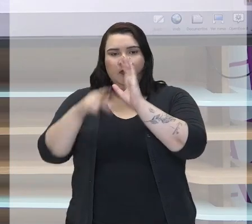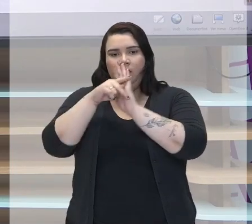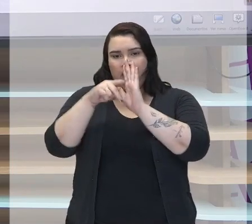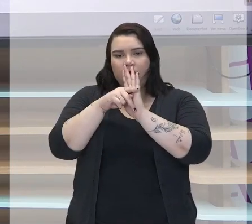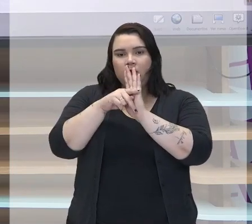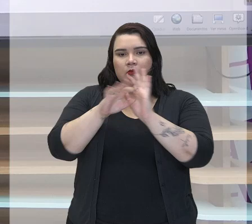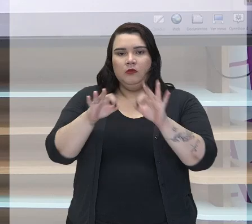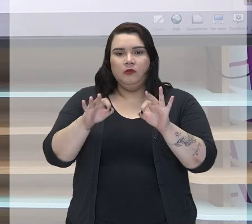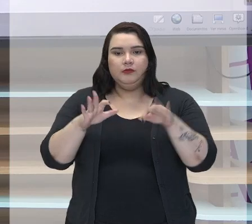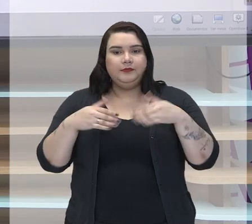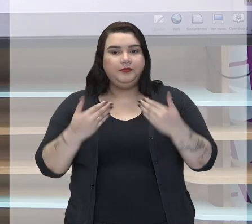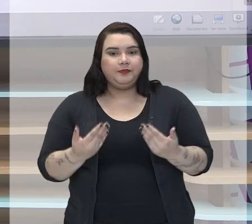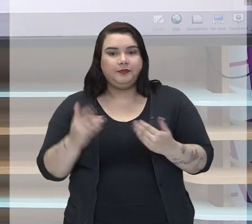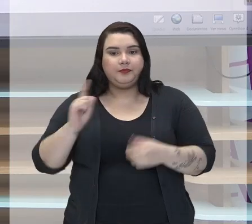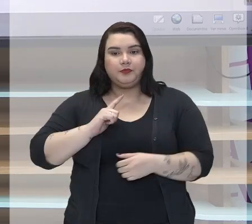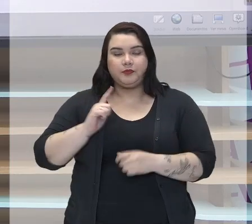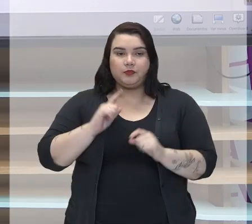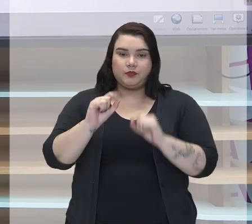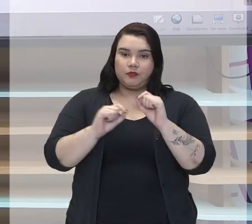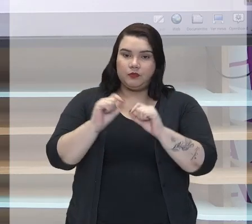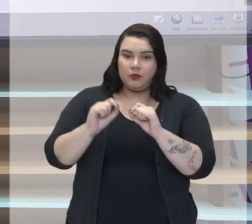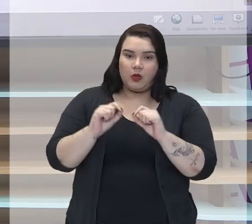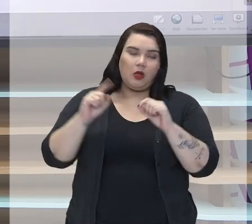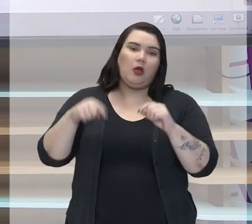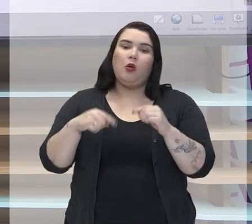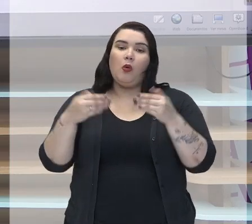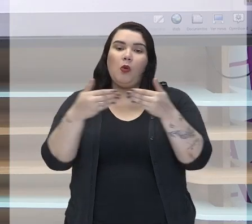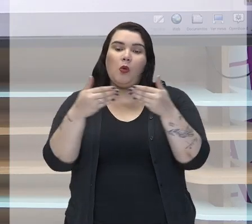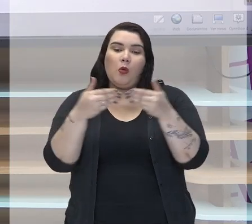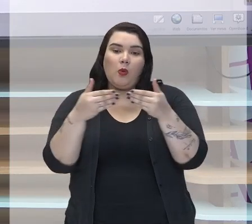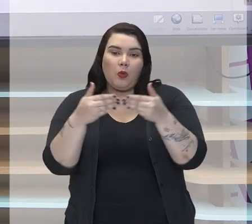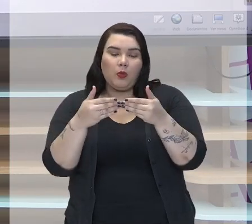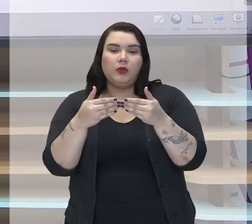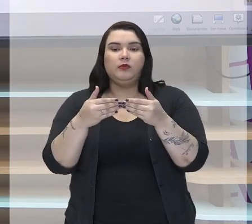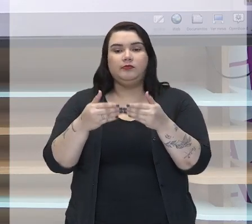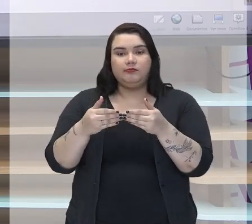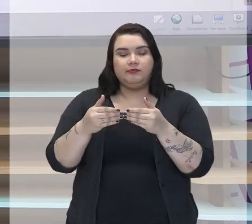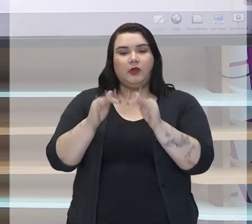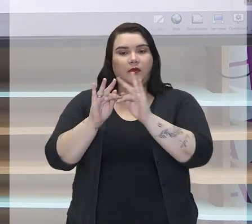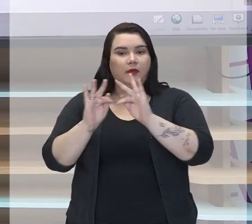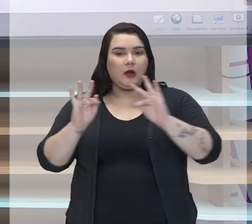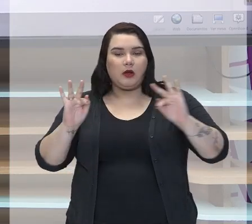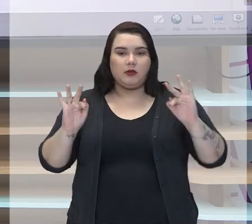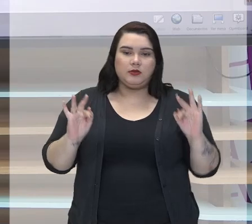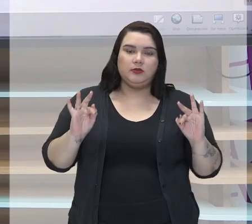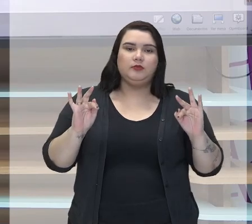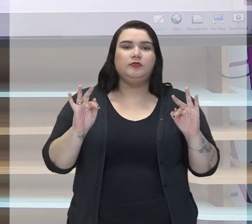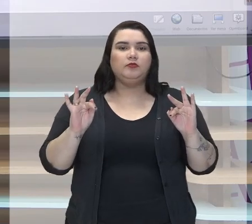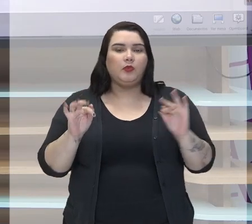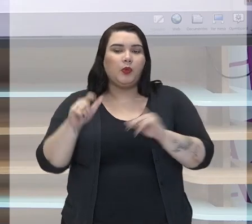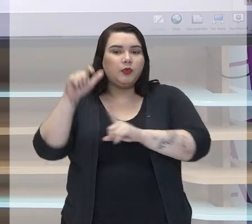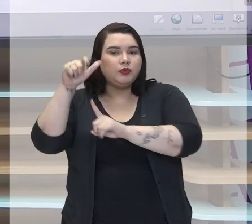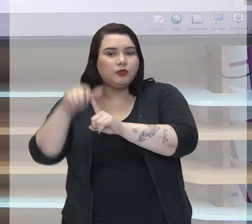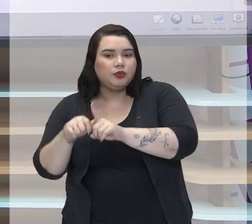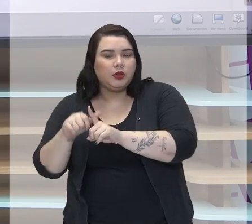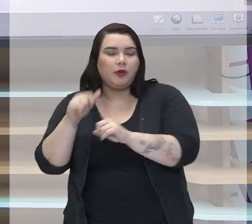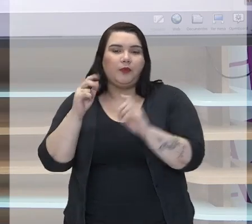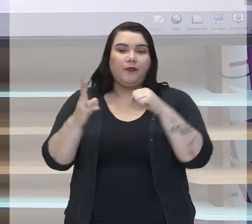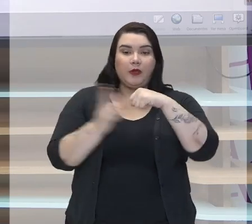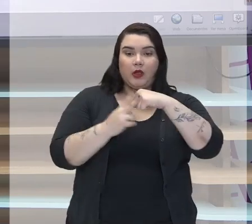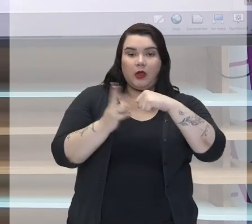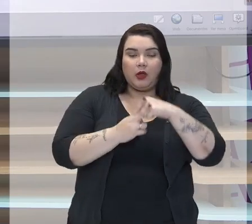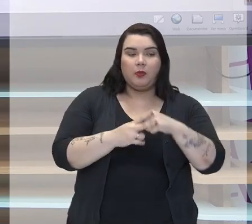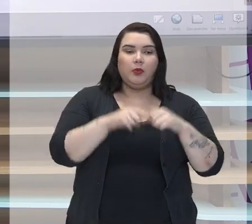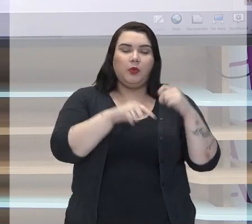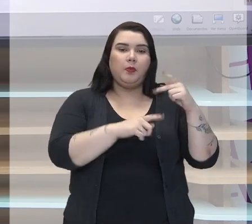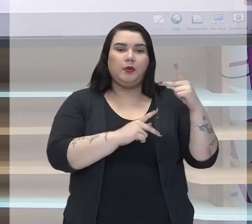Então, temos aqui, ele vai concordar com tudo, vai concordar o sujeito, o verbo e o